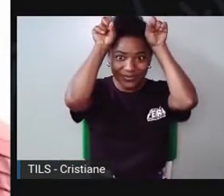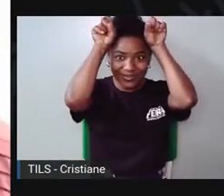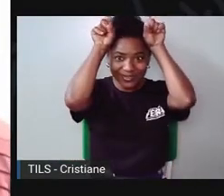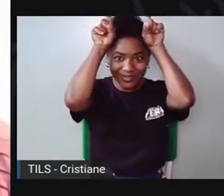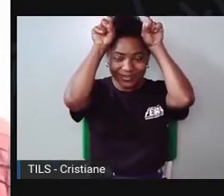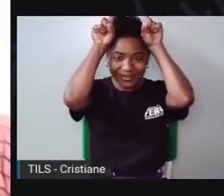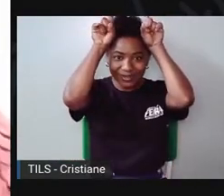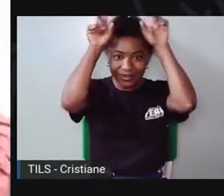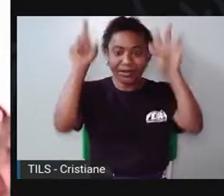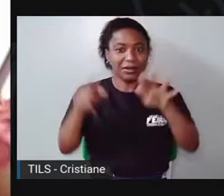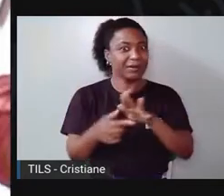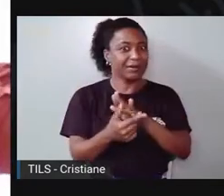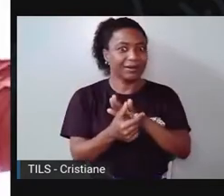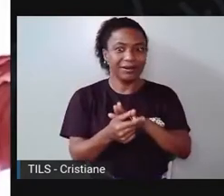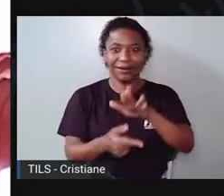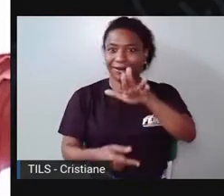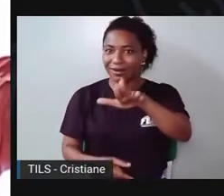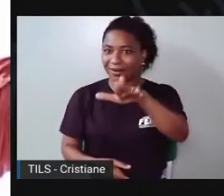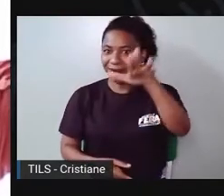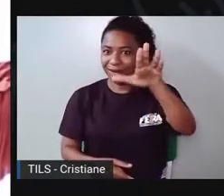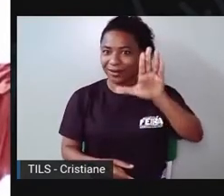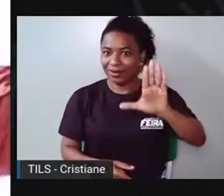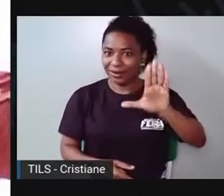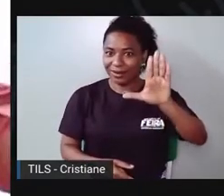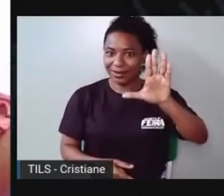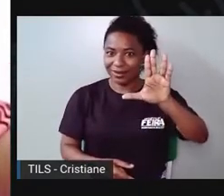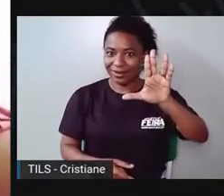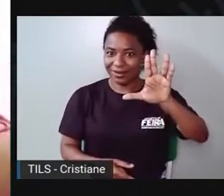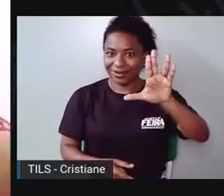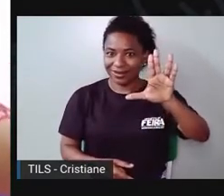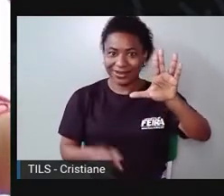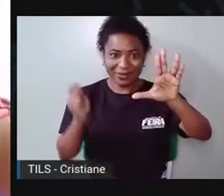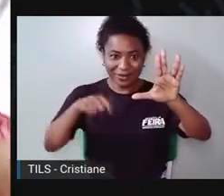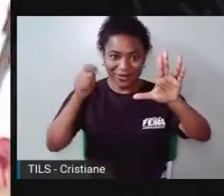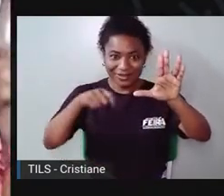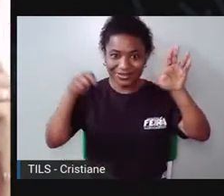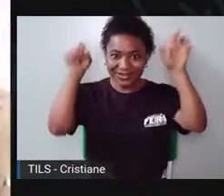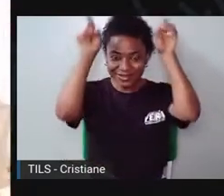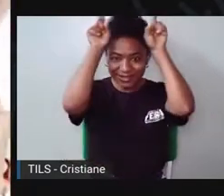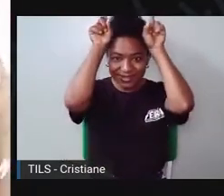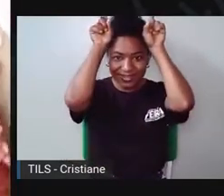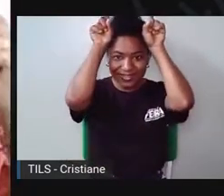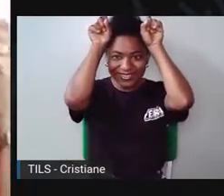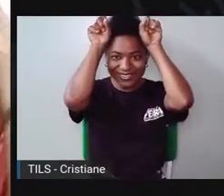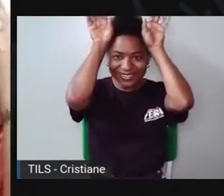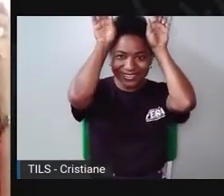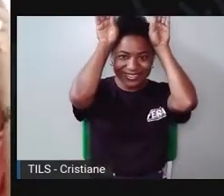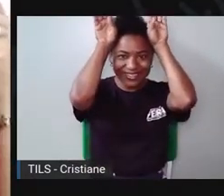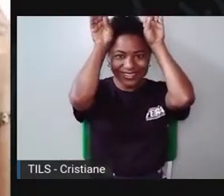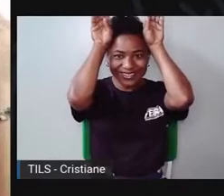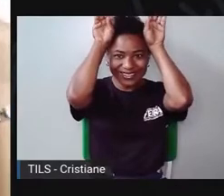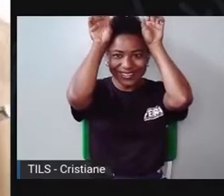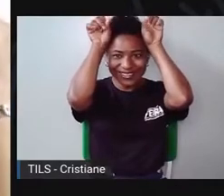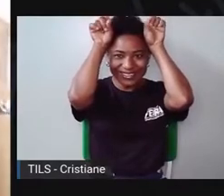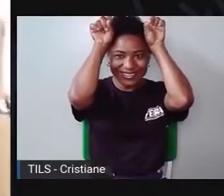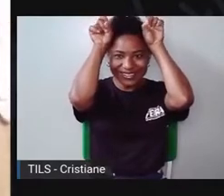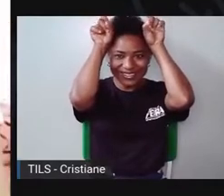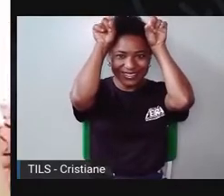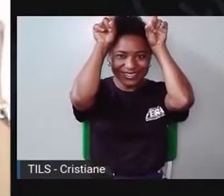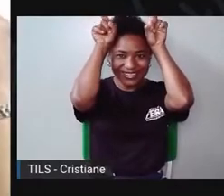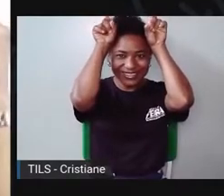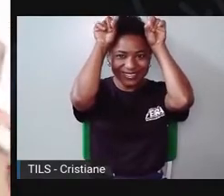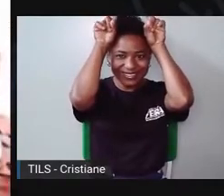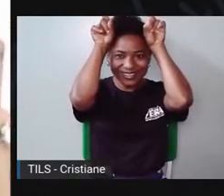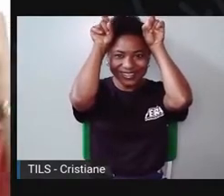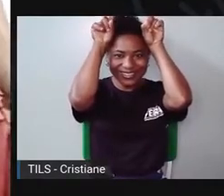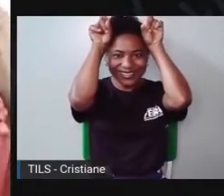Como é que é um eté, hein? Olha lá. A gente virou um eté? É assim? Eu acho que eu vou